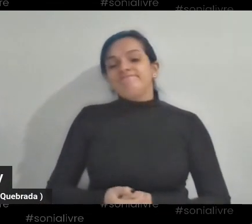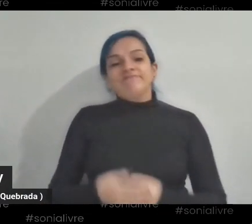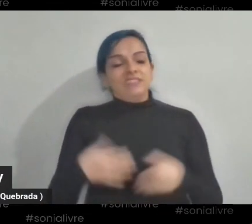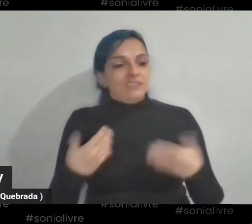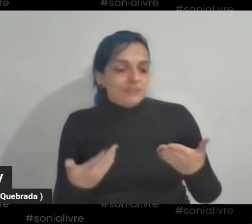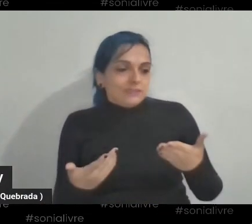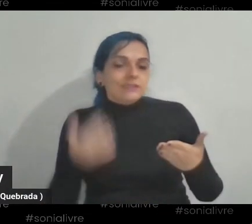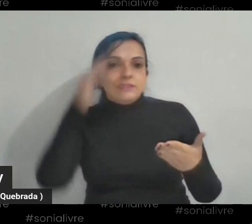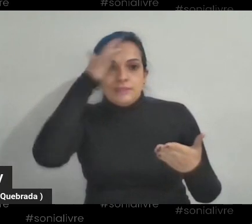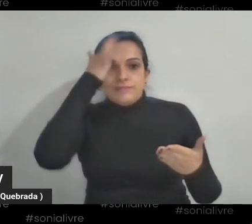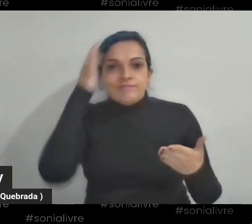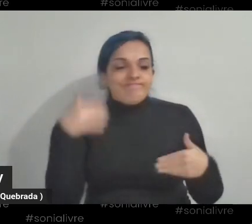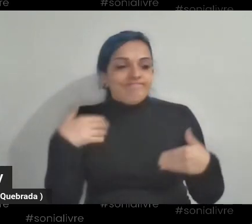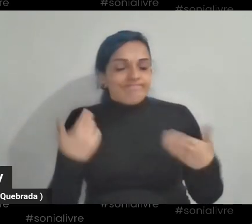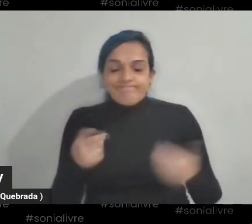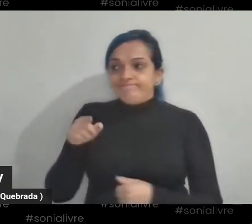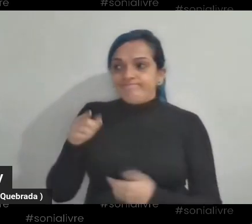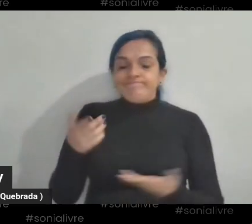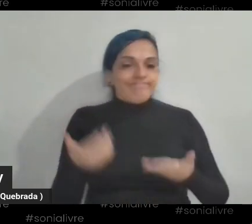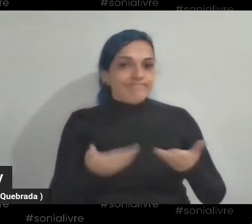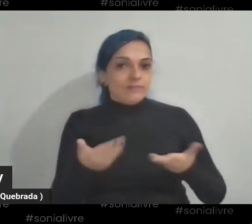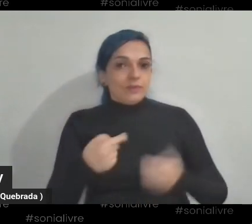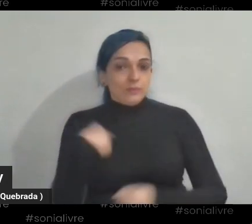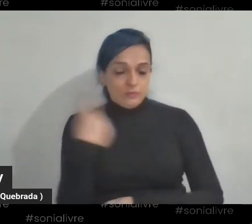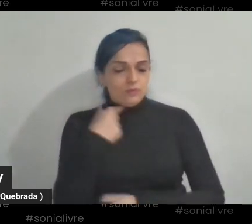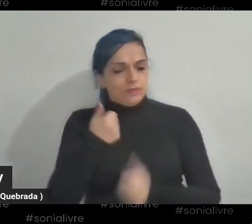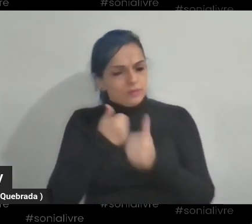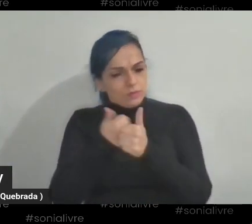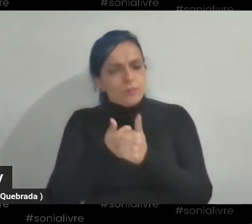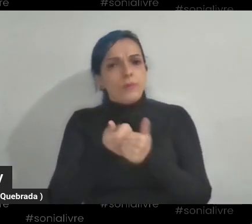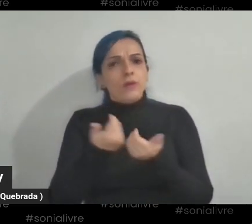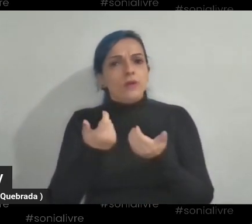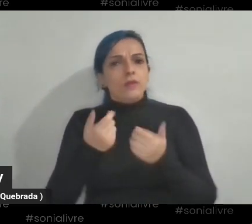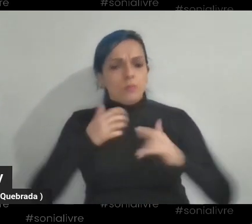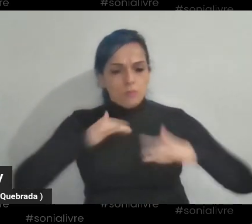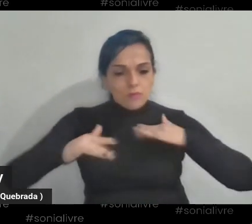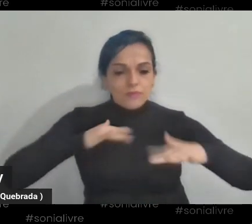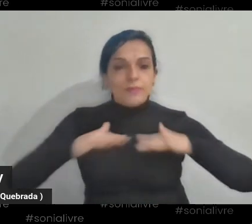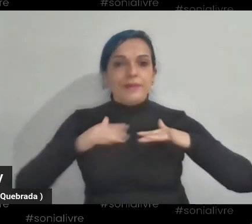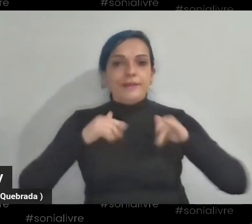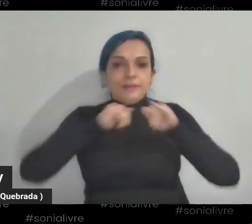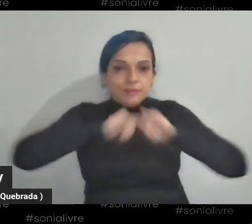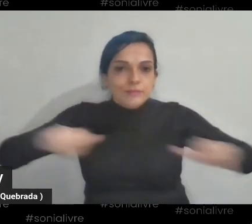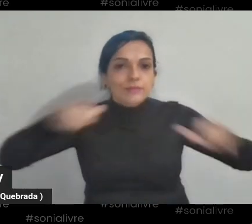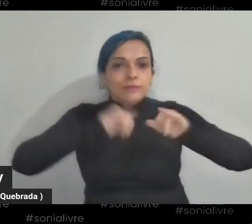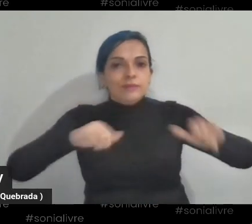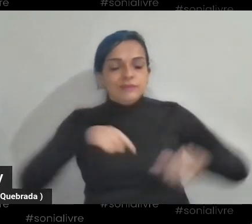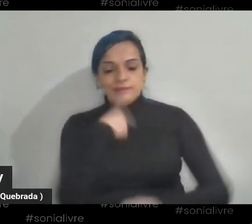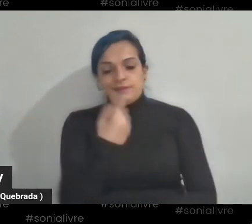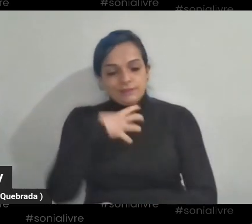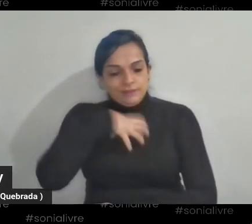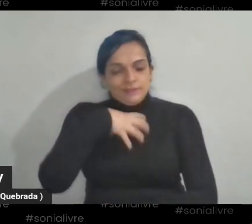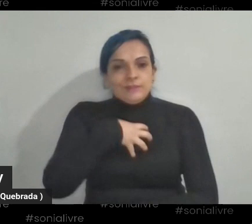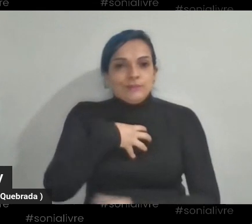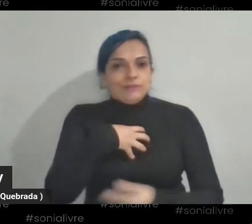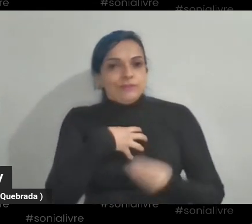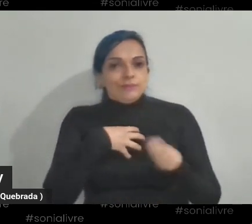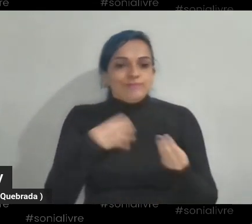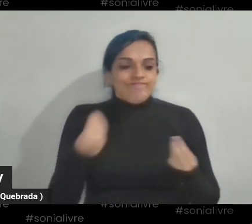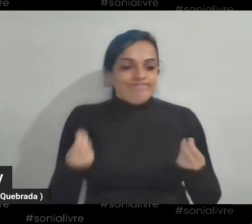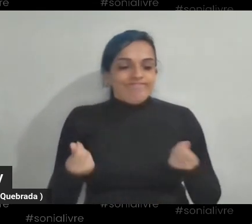vamos lá. Bom, quando a gente acompanha os movimentos e a gente consegue sentir um pouquinho do quanto tudo isso tem